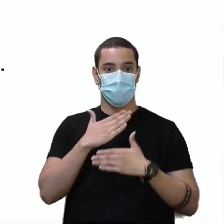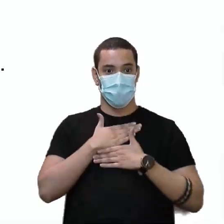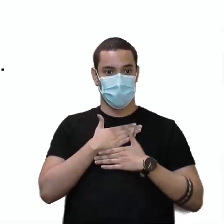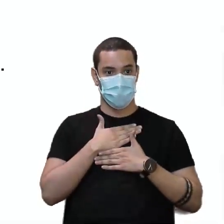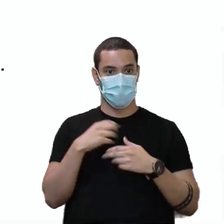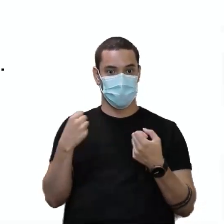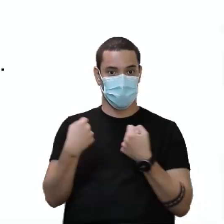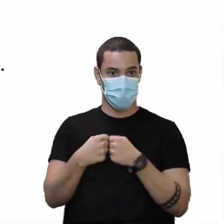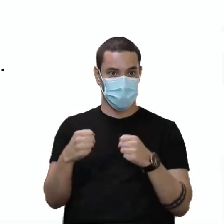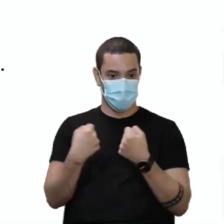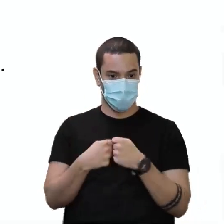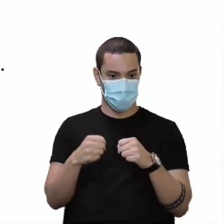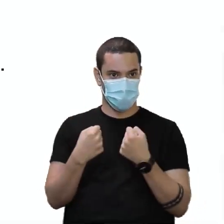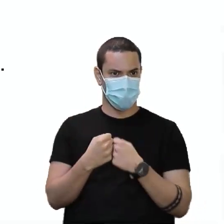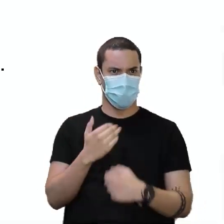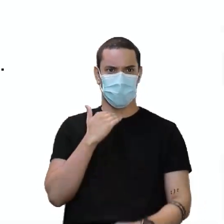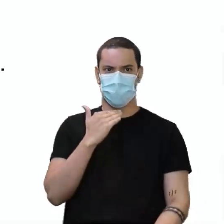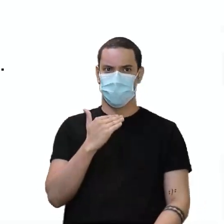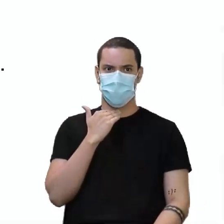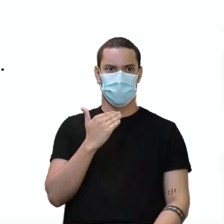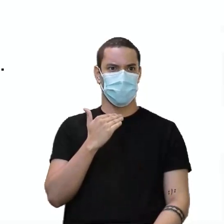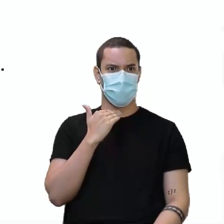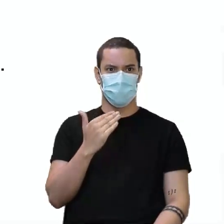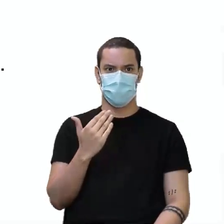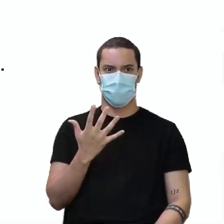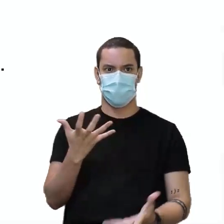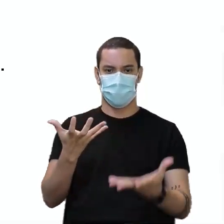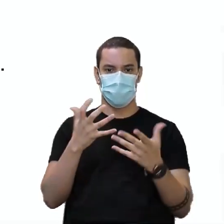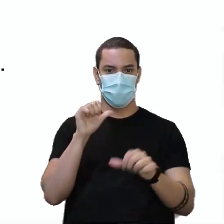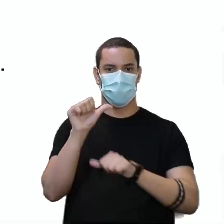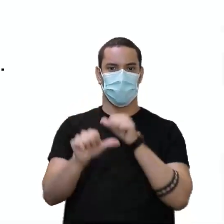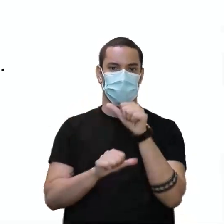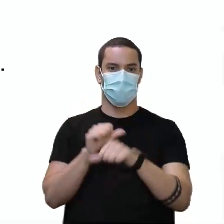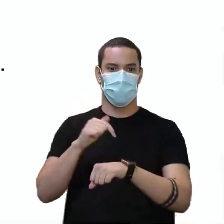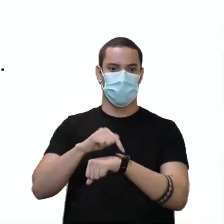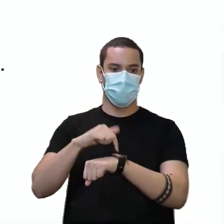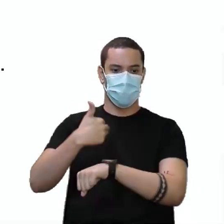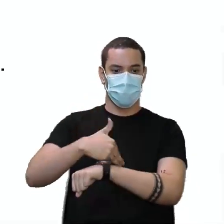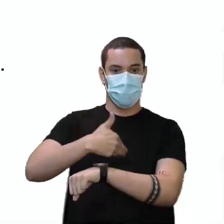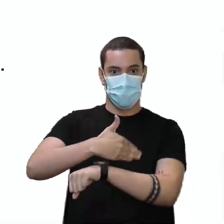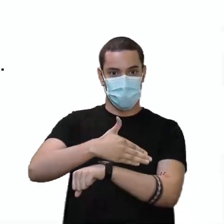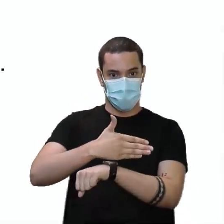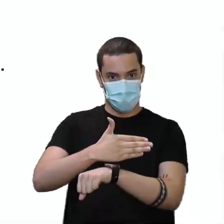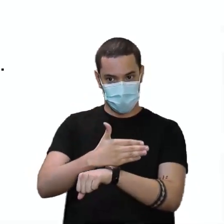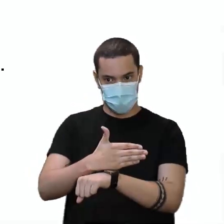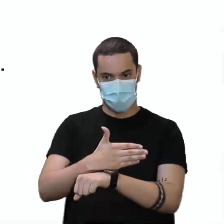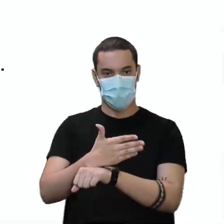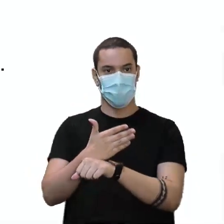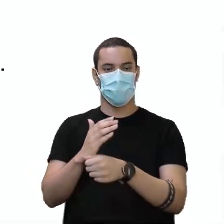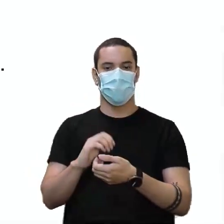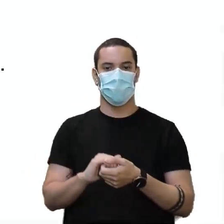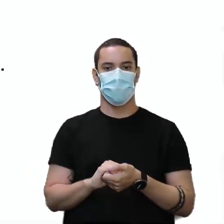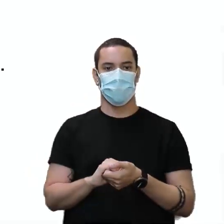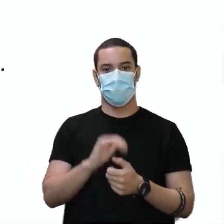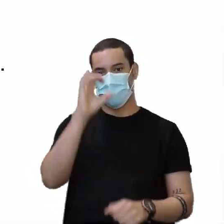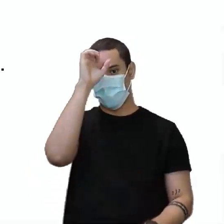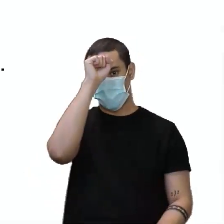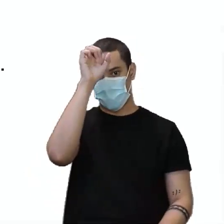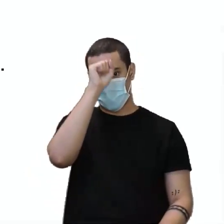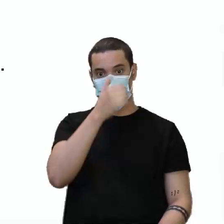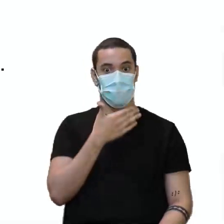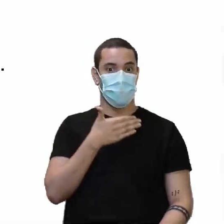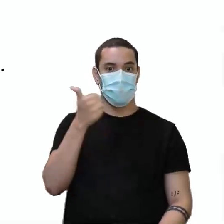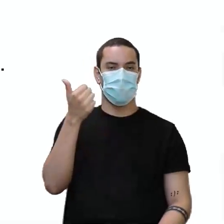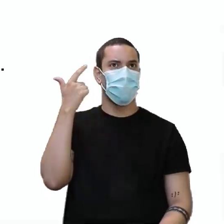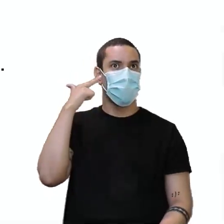de andar de ônibus? Tem nada a ver com isso. Queria mudar sua rotina semanal? Também não. Aprendia melhor através